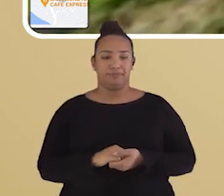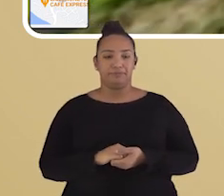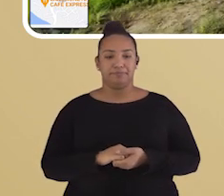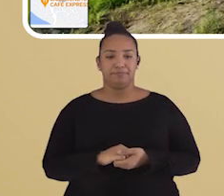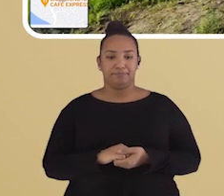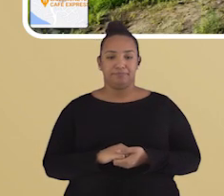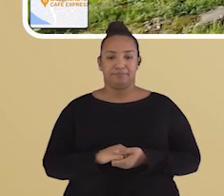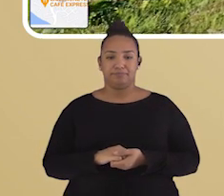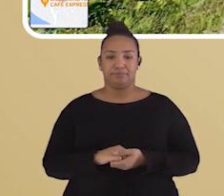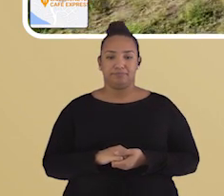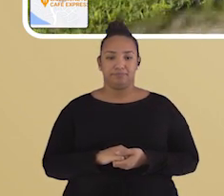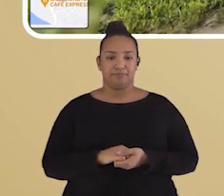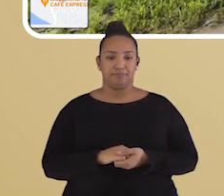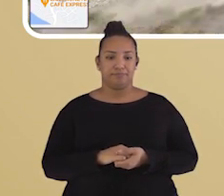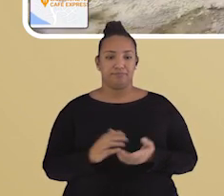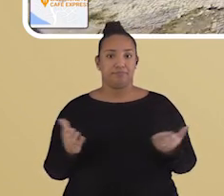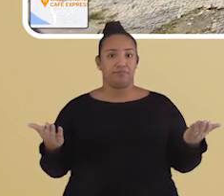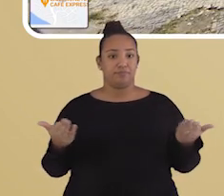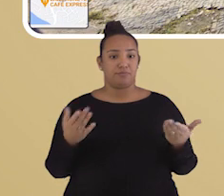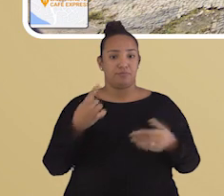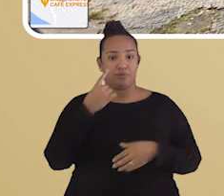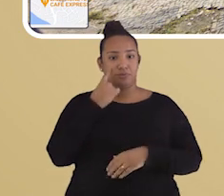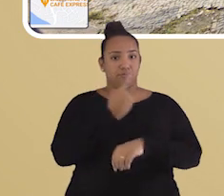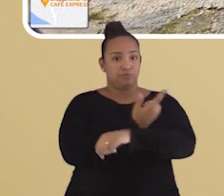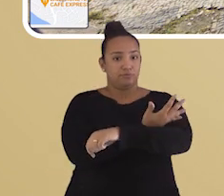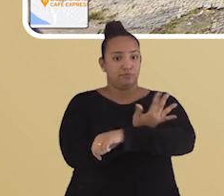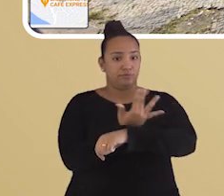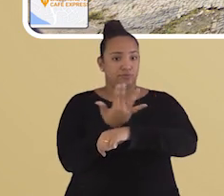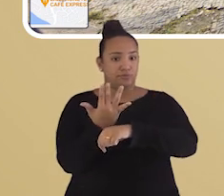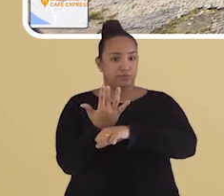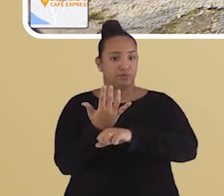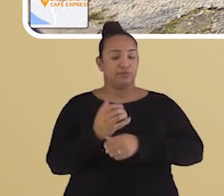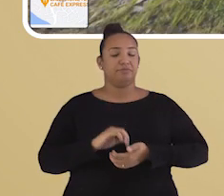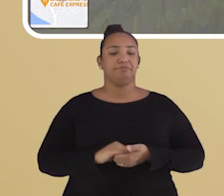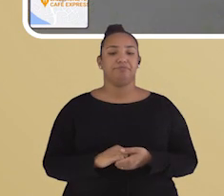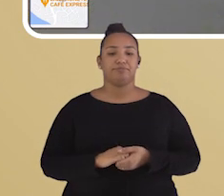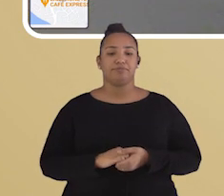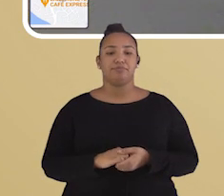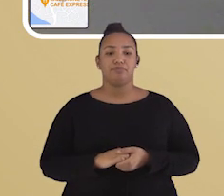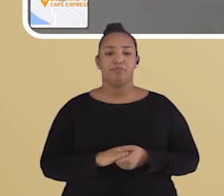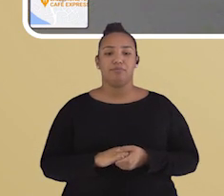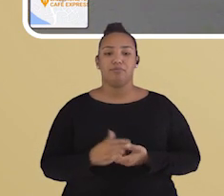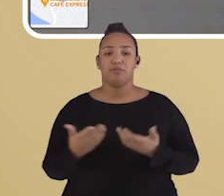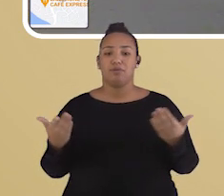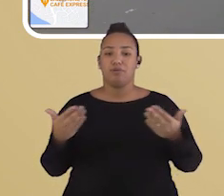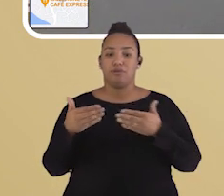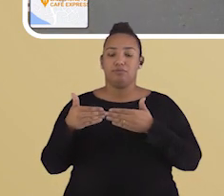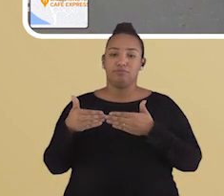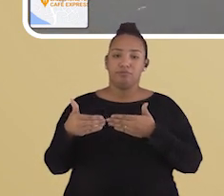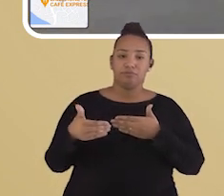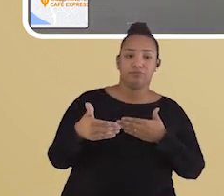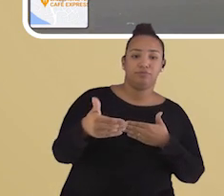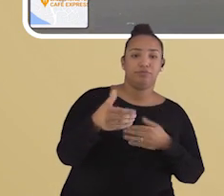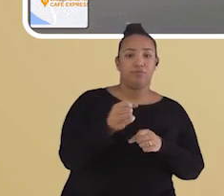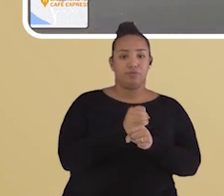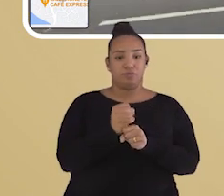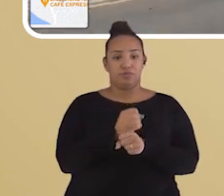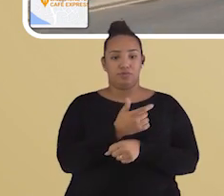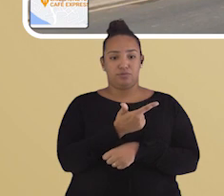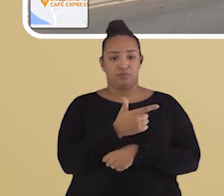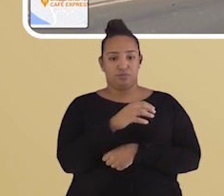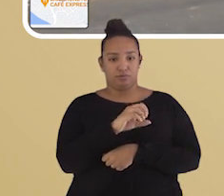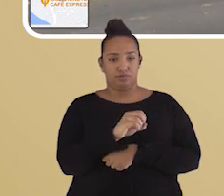Portal do Príncipe. Olha só como a vegetação já tomou conta. E aí, quando a gente avança no tempo e chega em